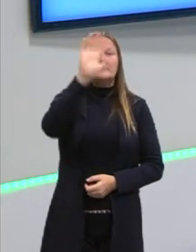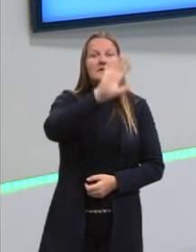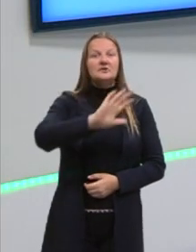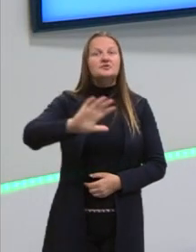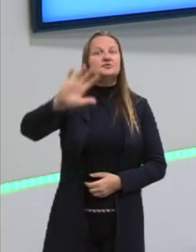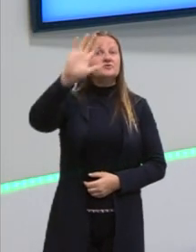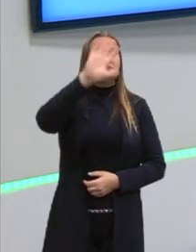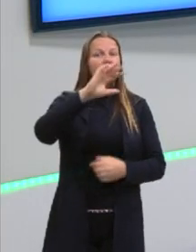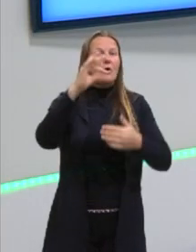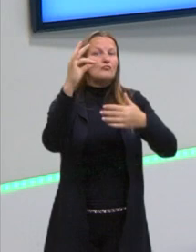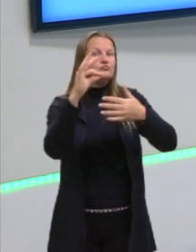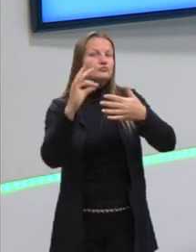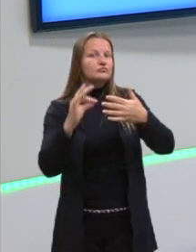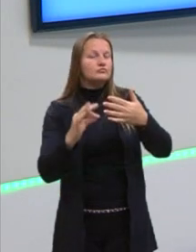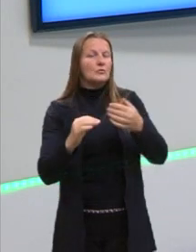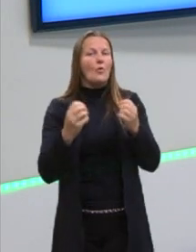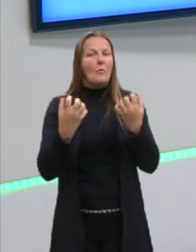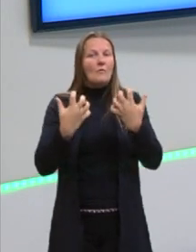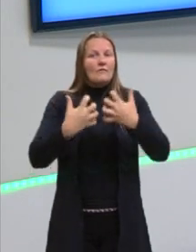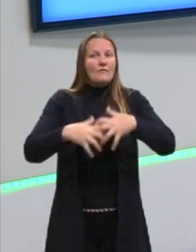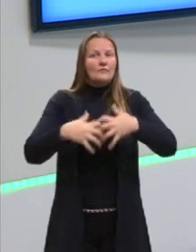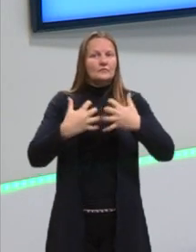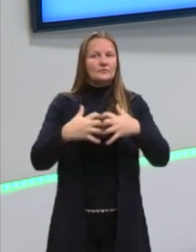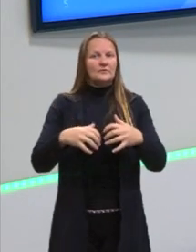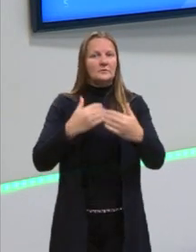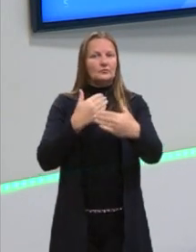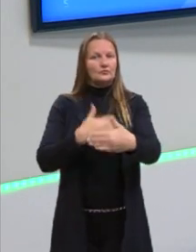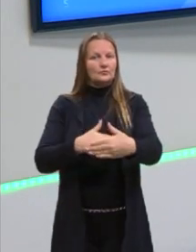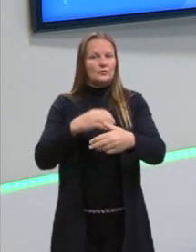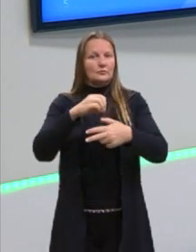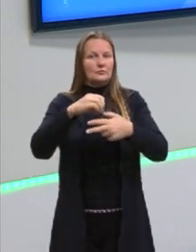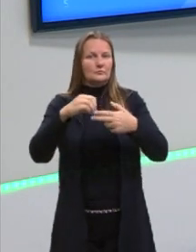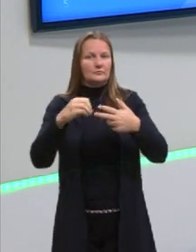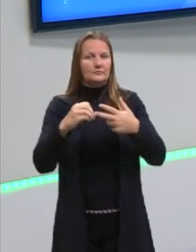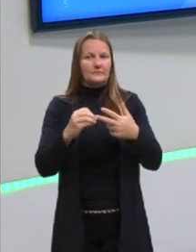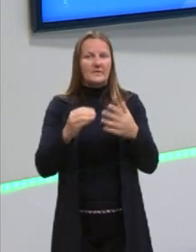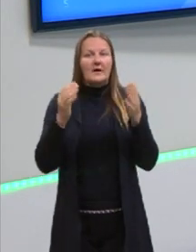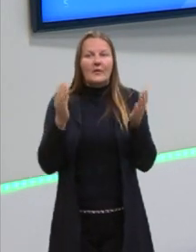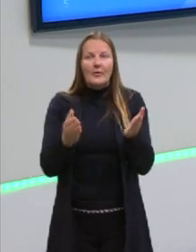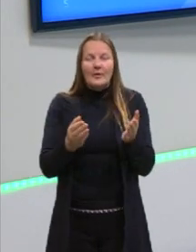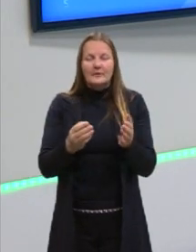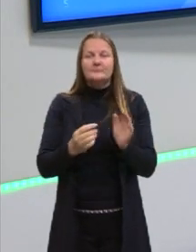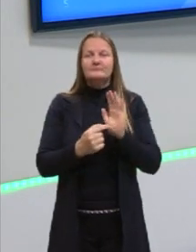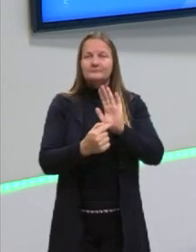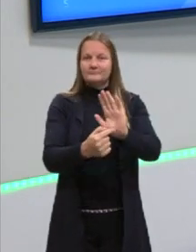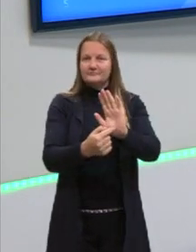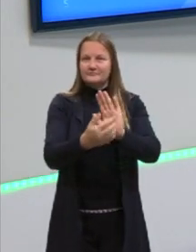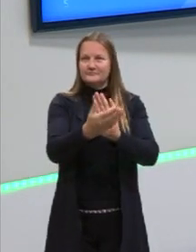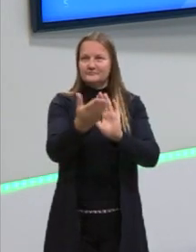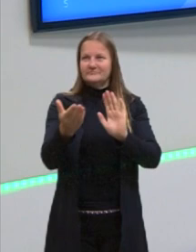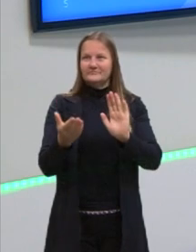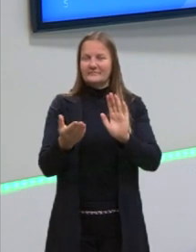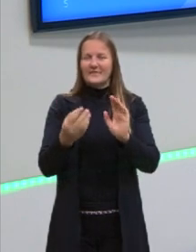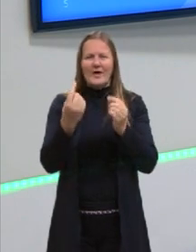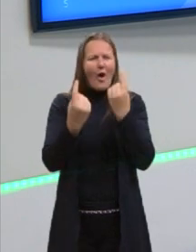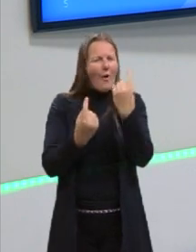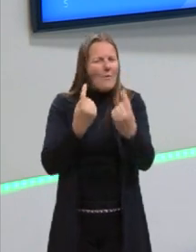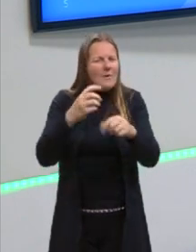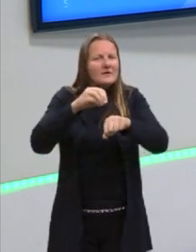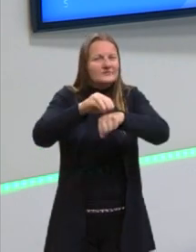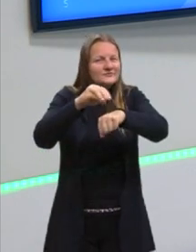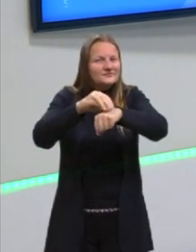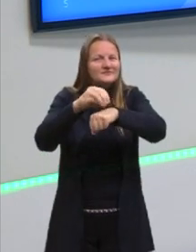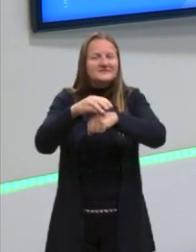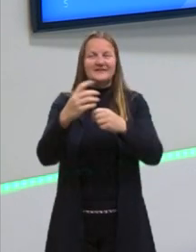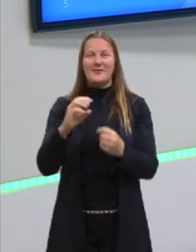geral para vocês entenderem como funciona o Enem. E agora, então, eu trago para vocês algumas dicas aí de